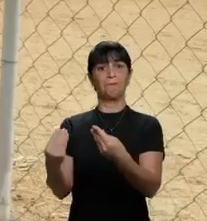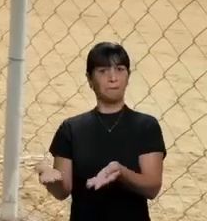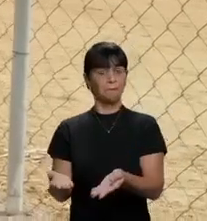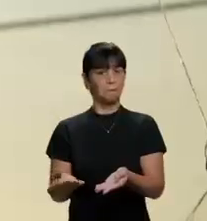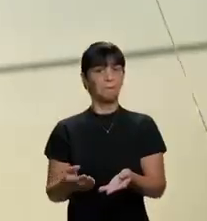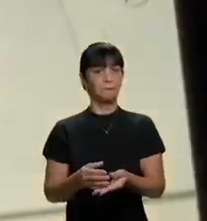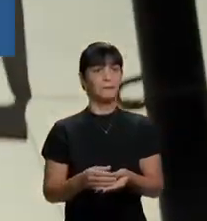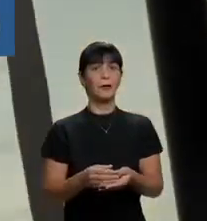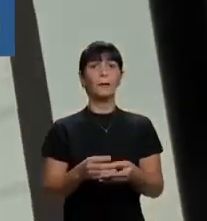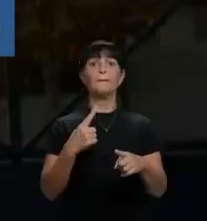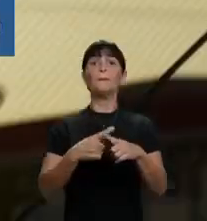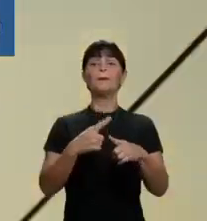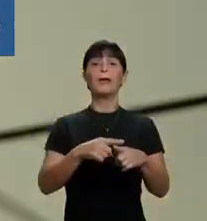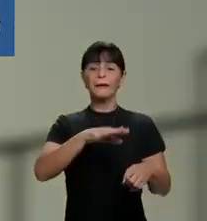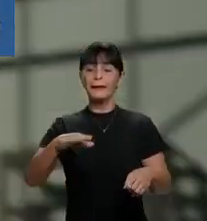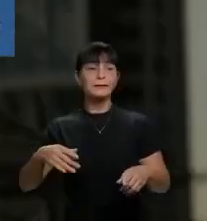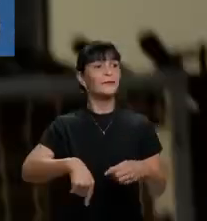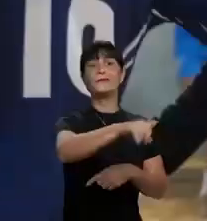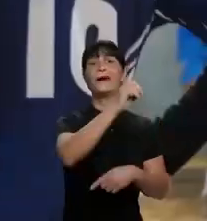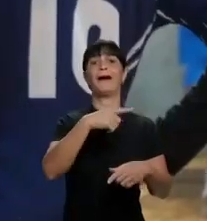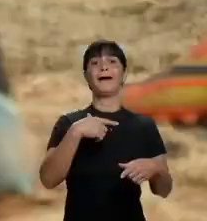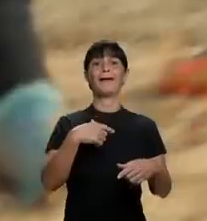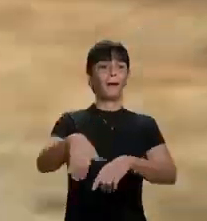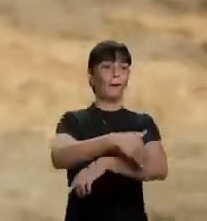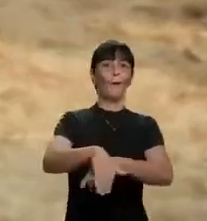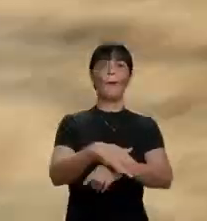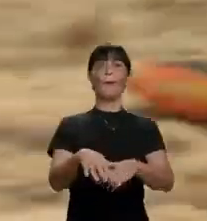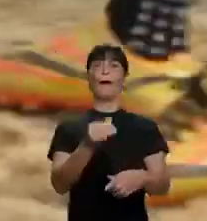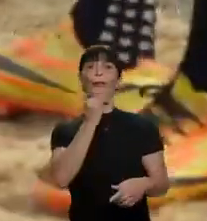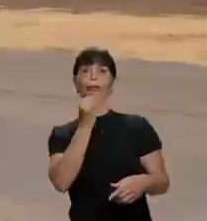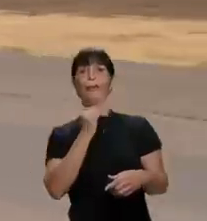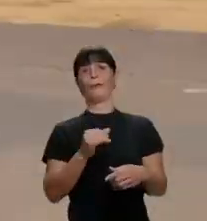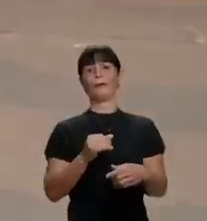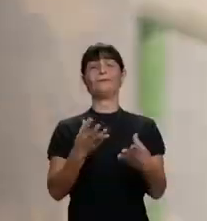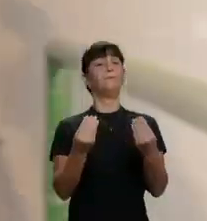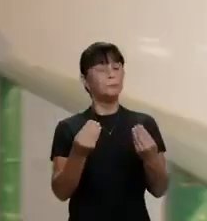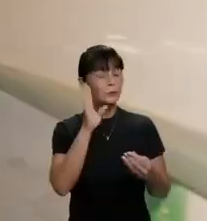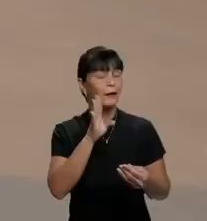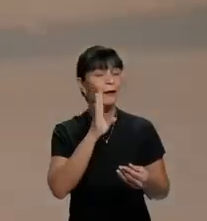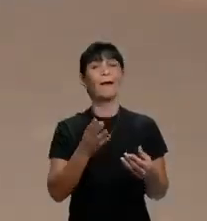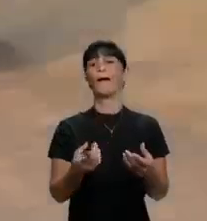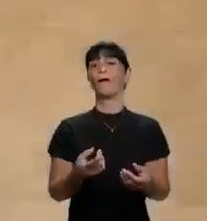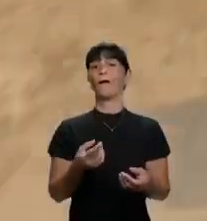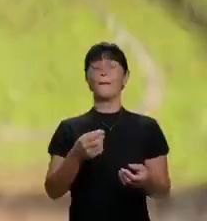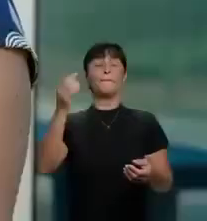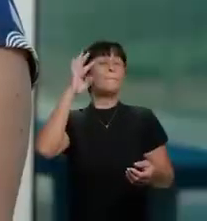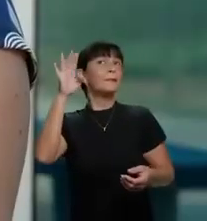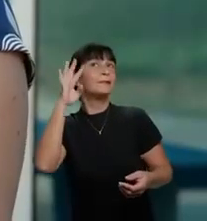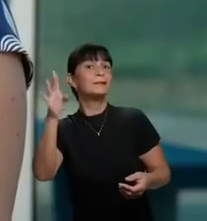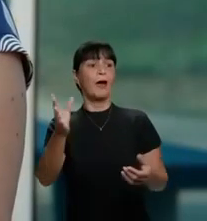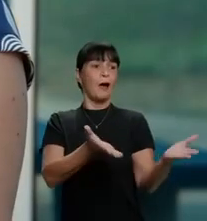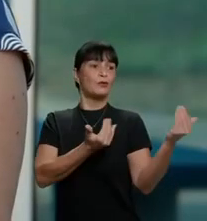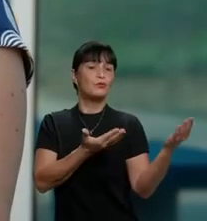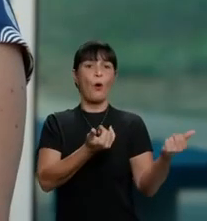São menos crianças nas ruas. Muito bacana mesmo ele pensar em nossos jovens, em